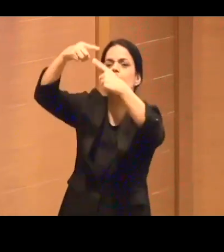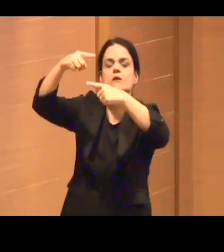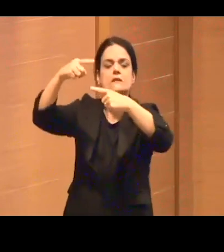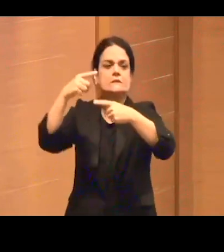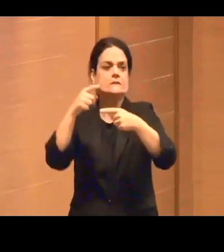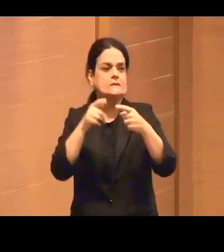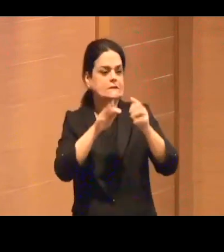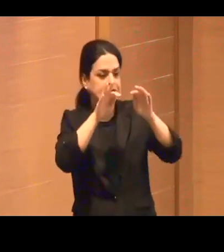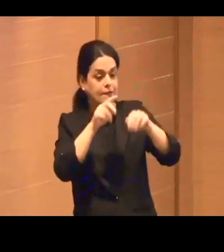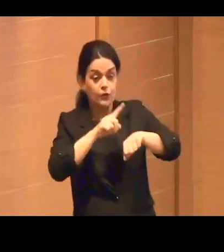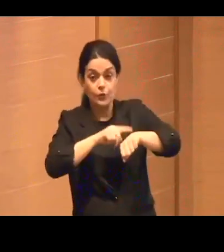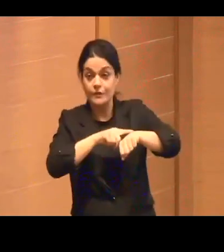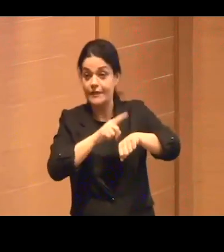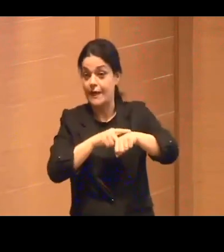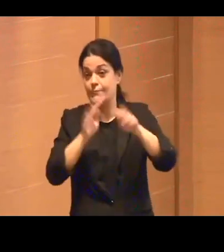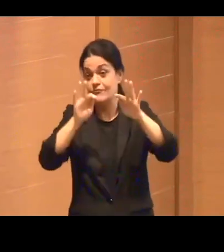tempo.